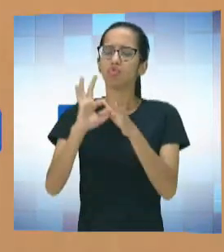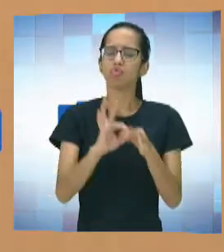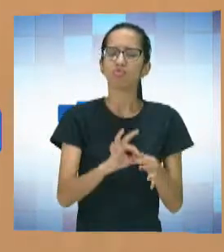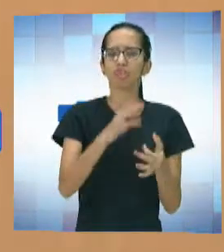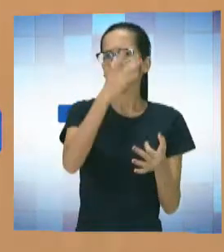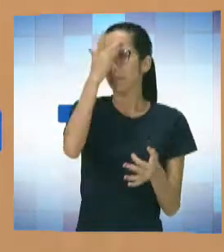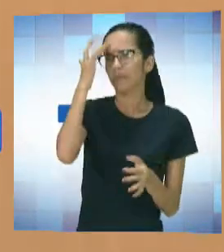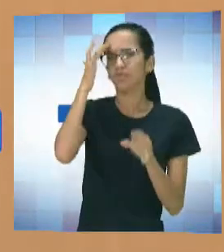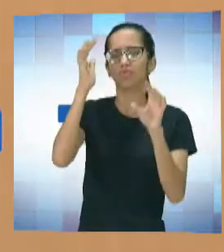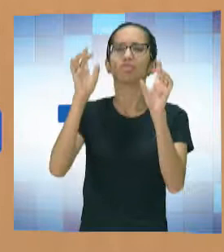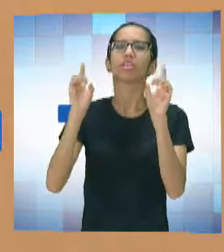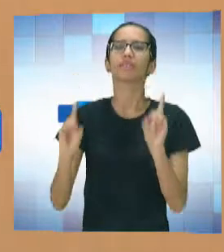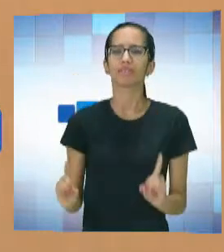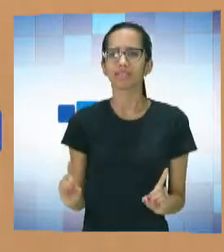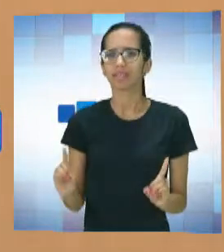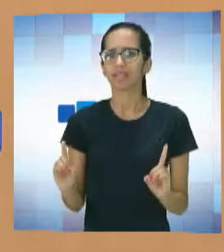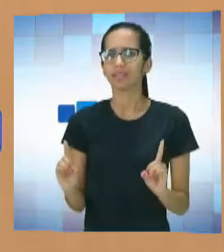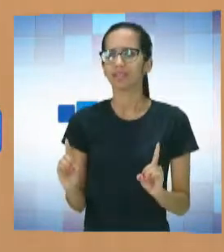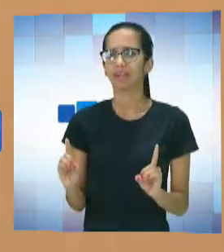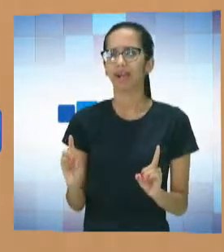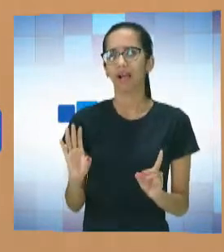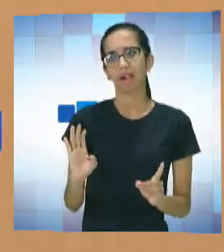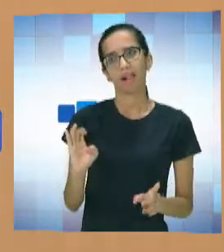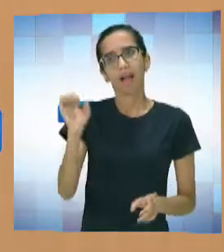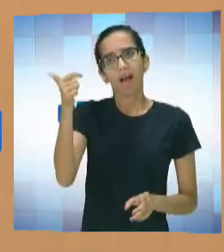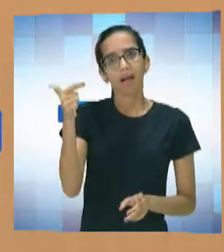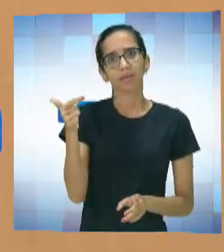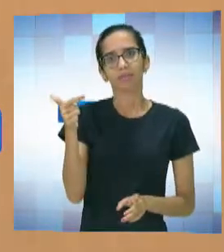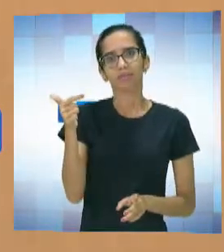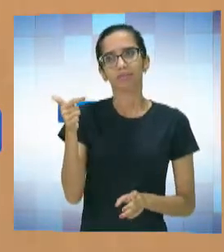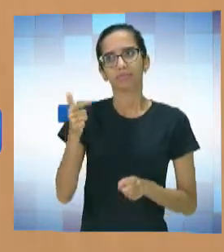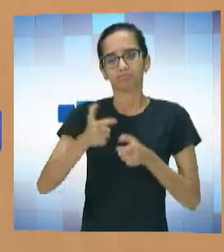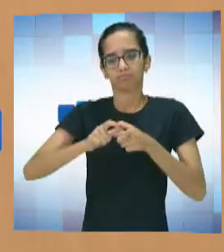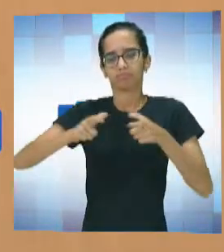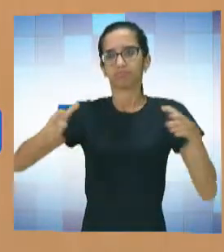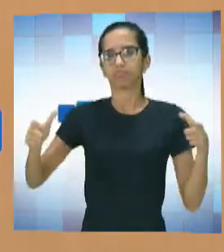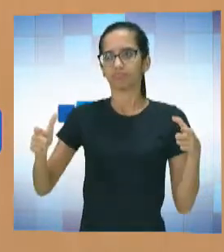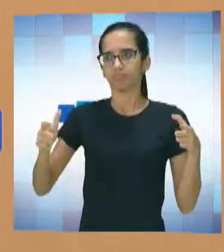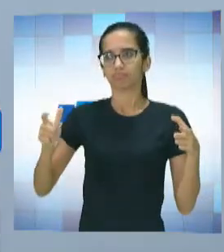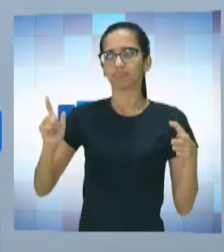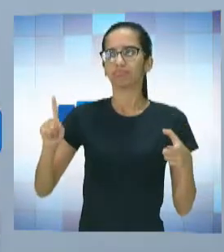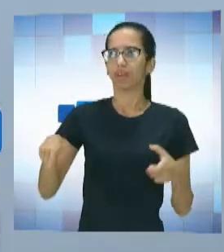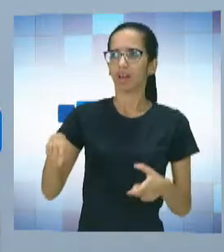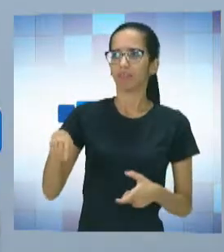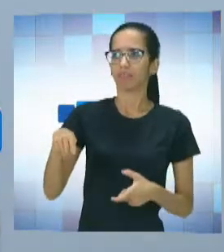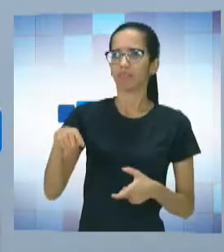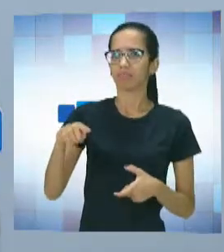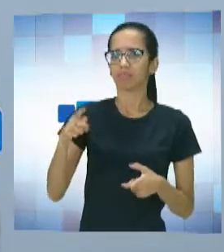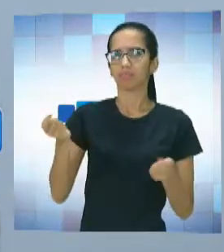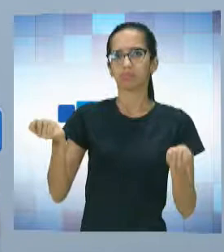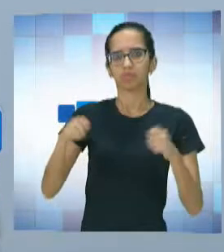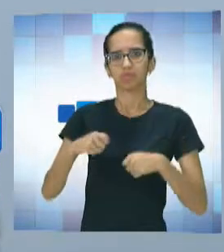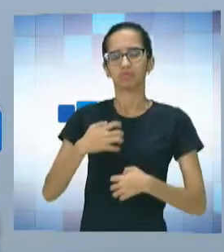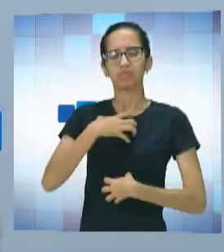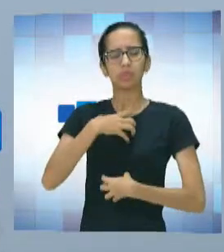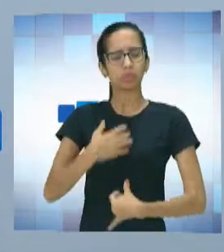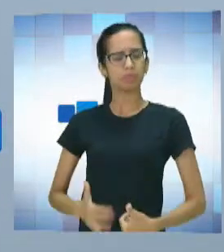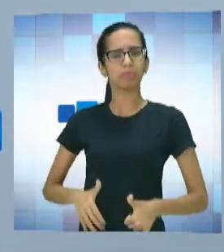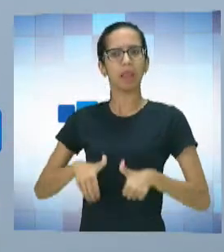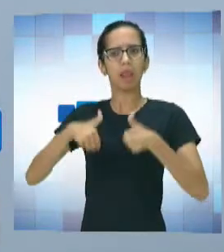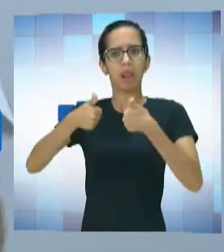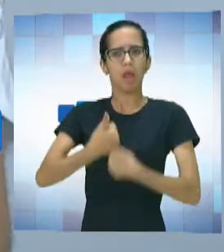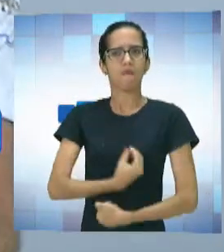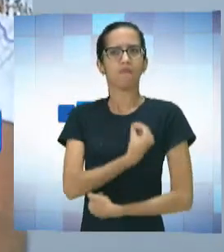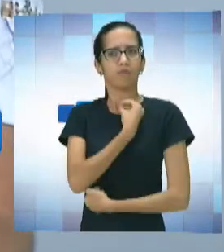das pessoas com deficiência, é claro que o campo é bem mais amplo, né? Para trabalhar a autoestima dessas pessoas. Sim, sim, porque,